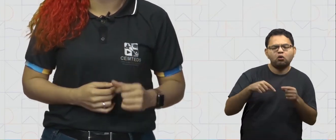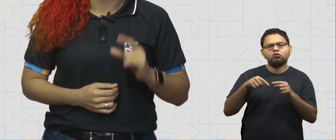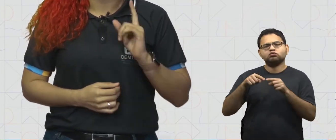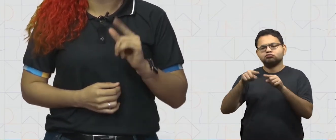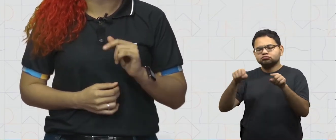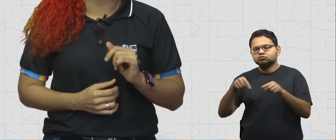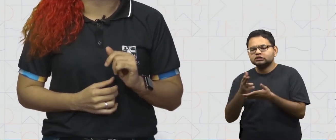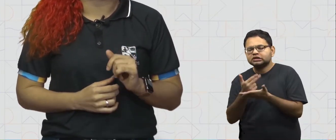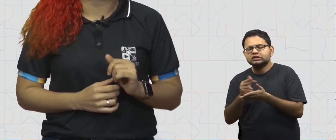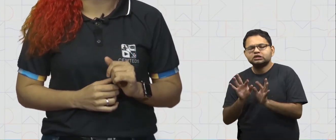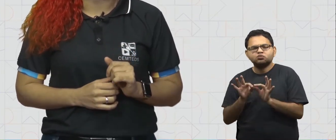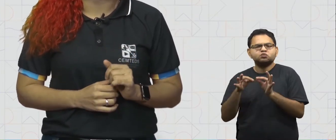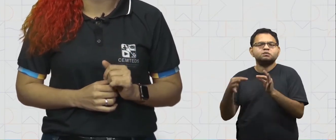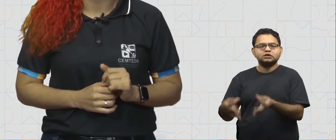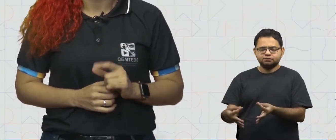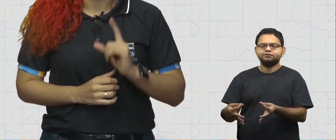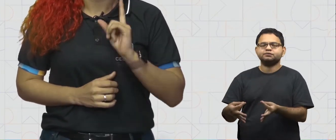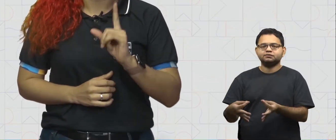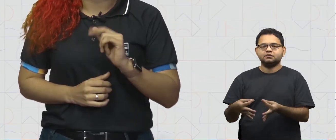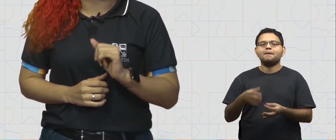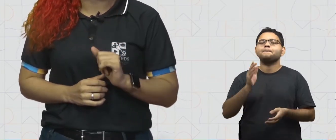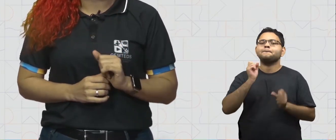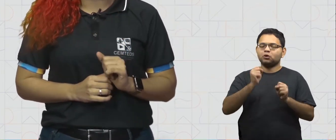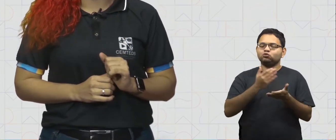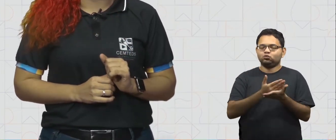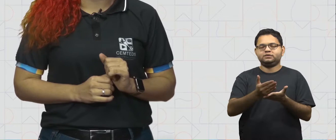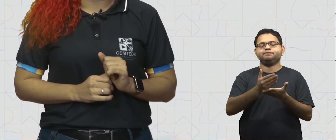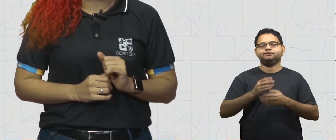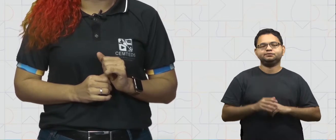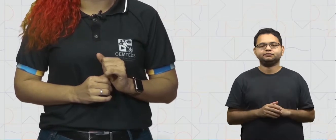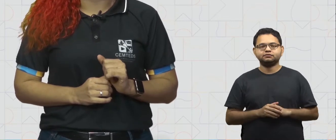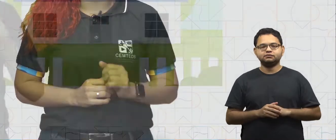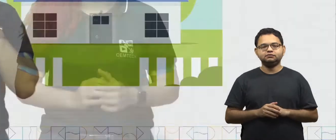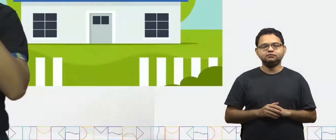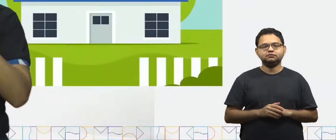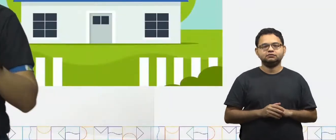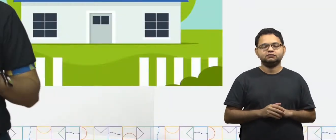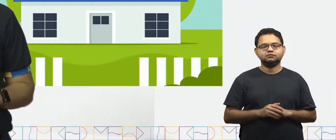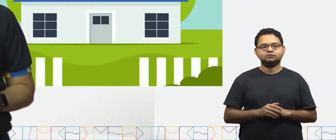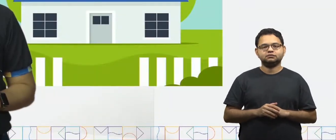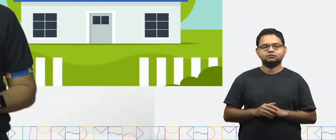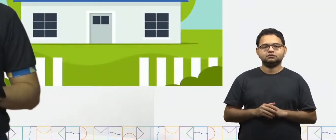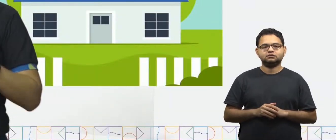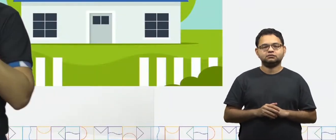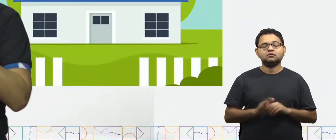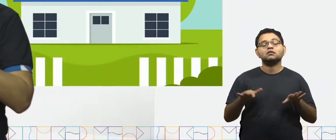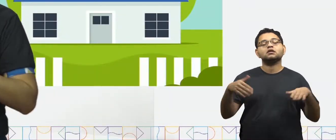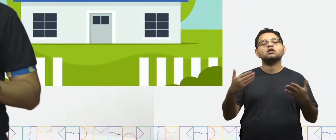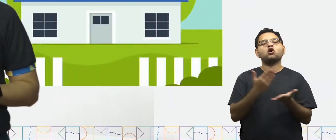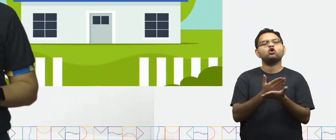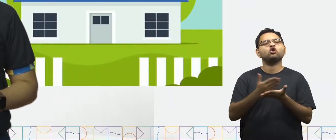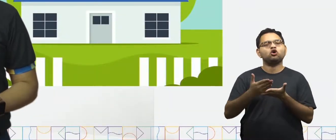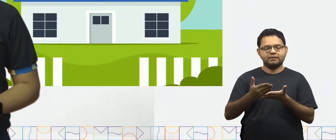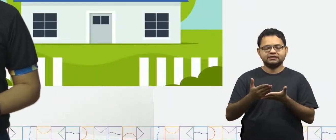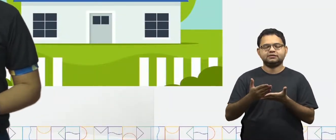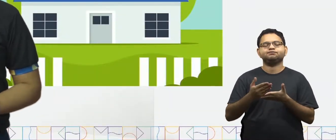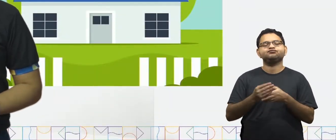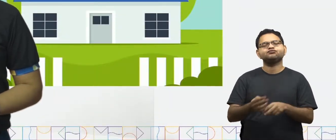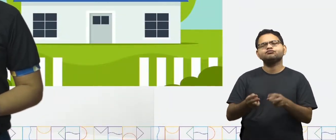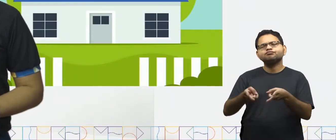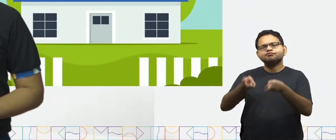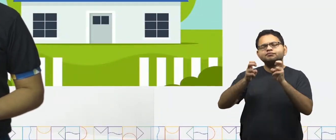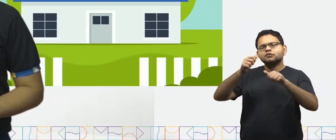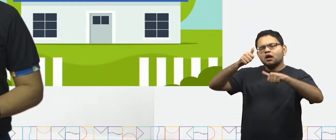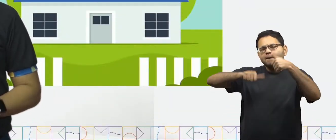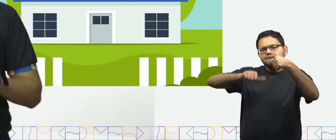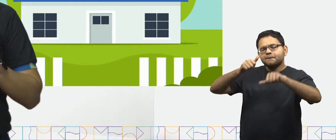roteiro e uma planta simples, podemos começar a nossa aula. Vamos lá! Para começar, vamos